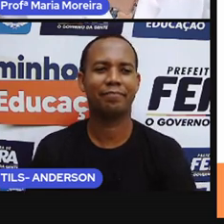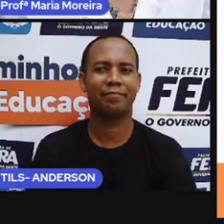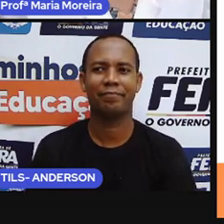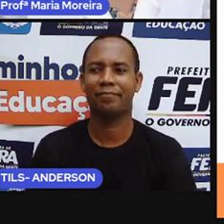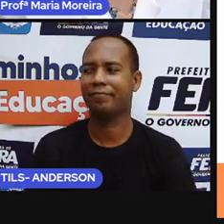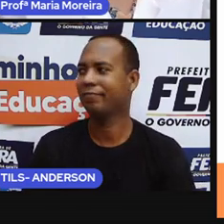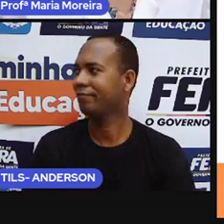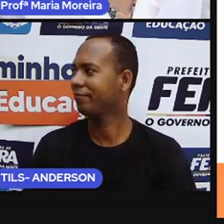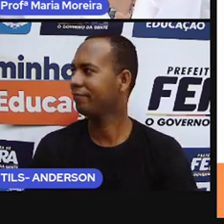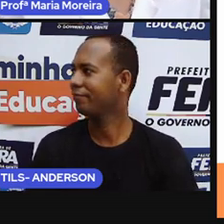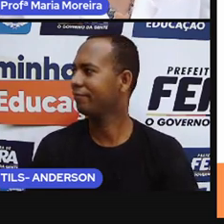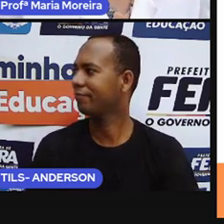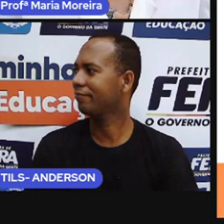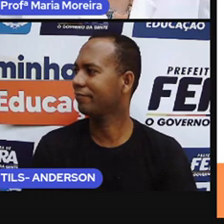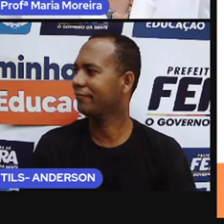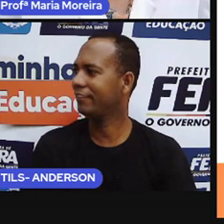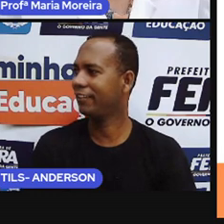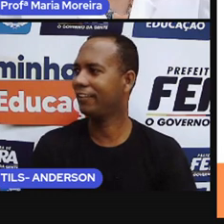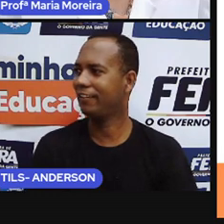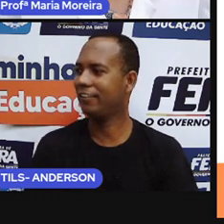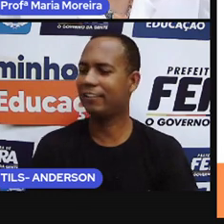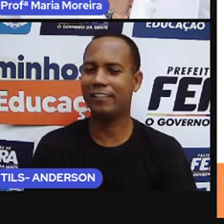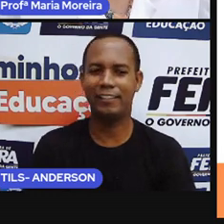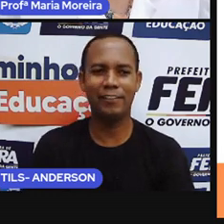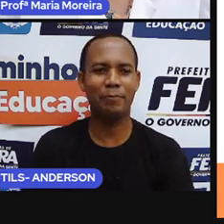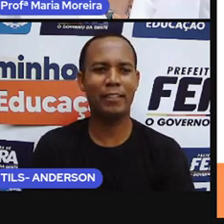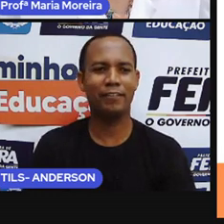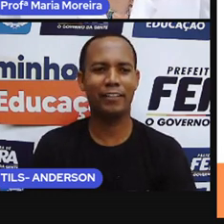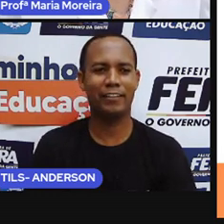Me anda, a gente vai te ressuscitar para poder te matar também.